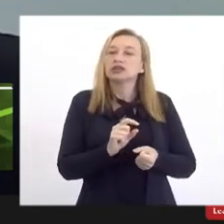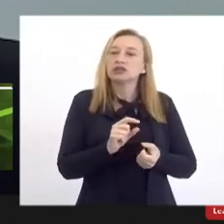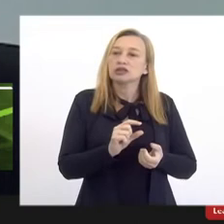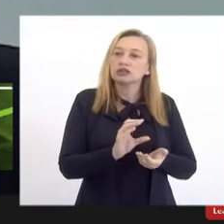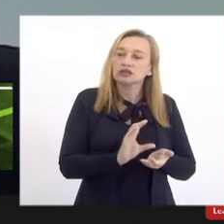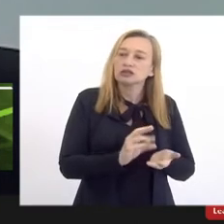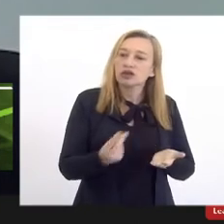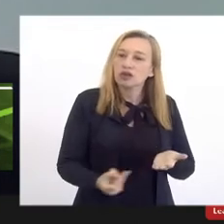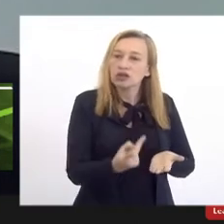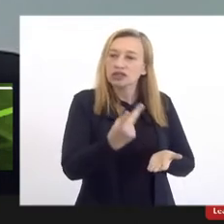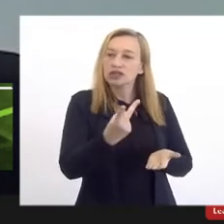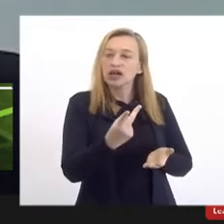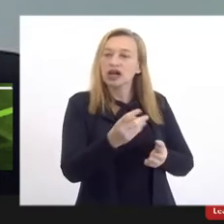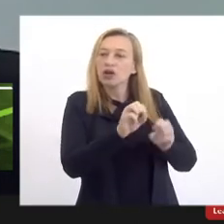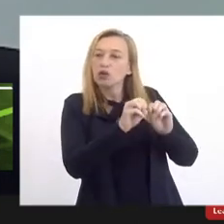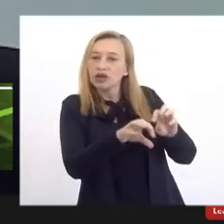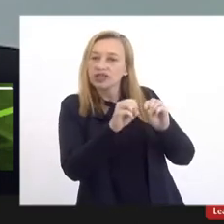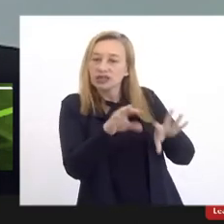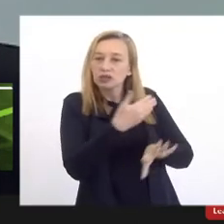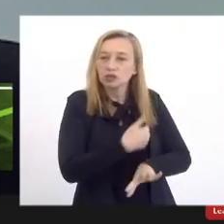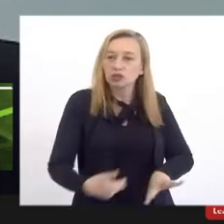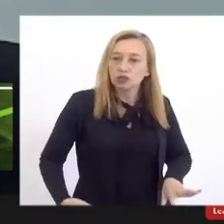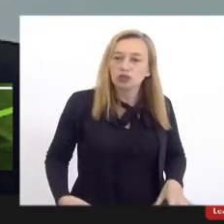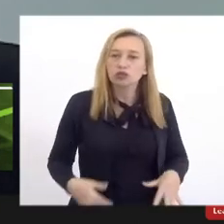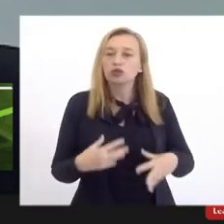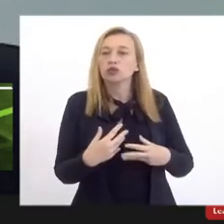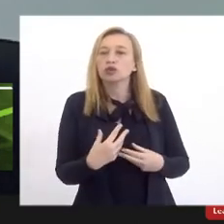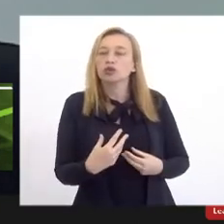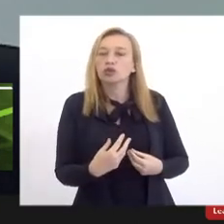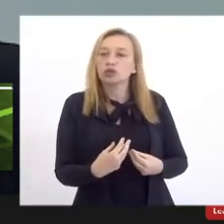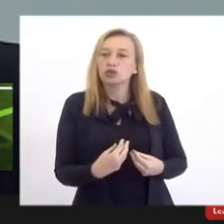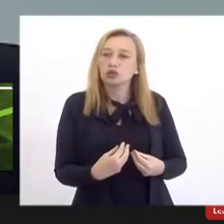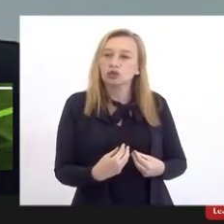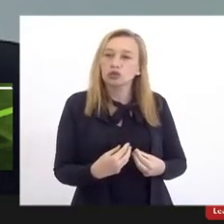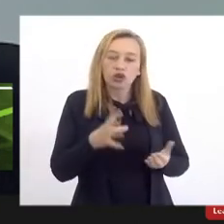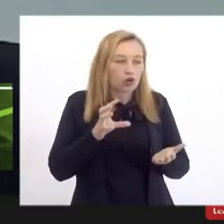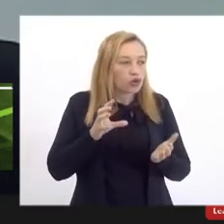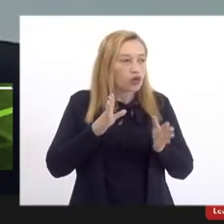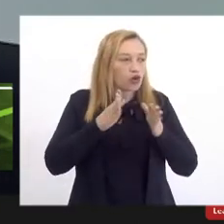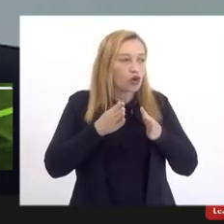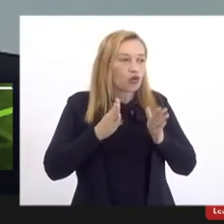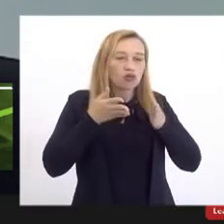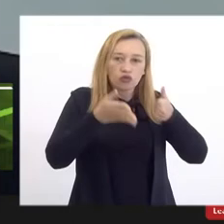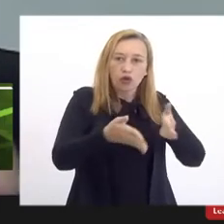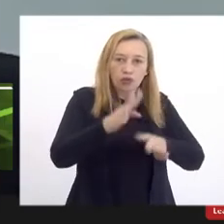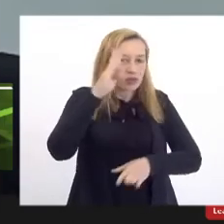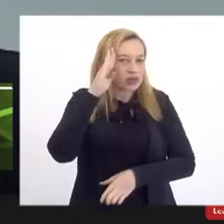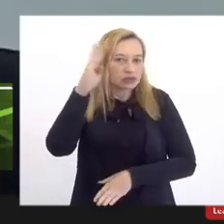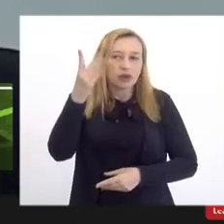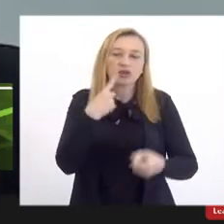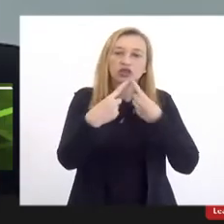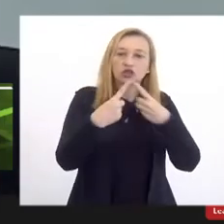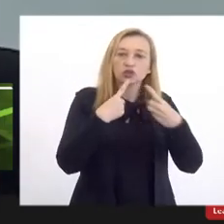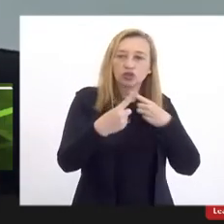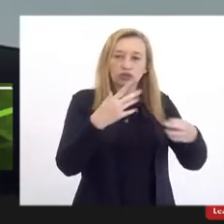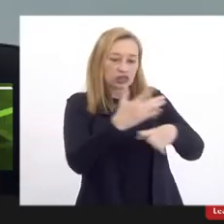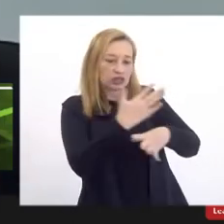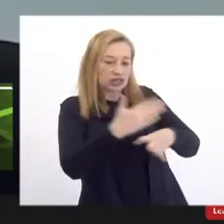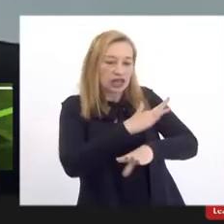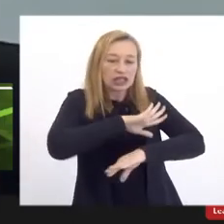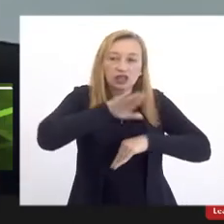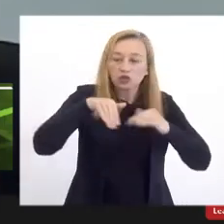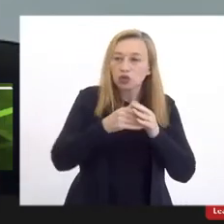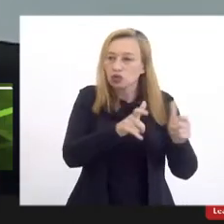colocar essa questão do ensino público como da parte central da discussão de uma cidade ou de um entorno,